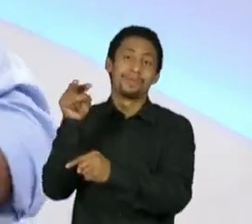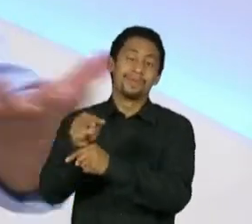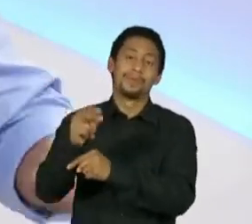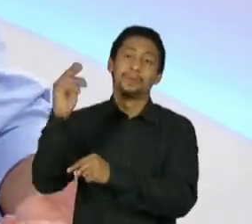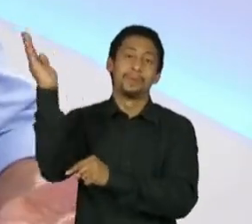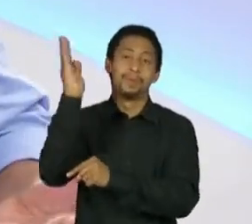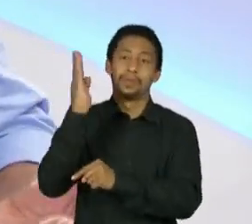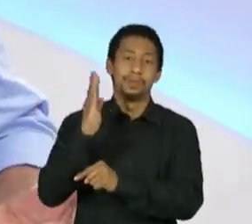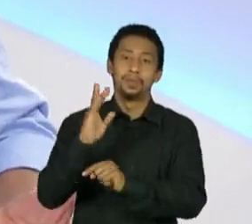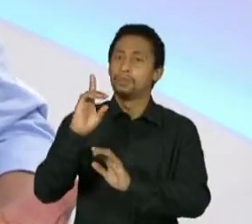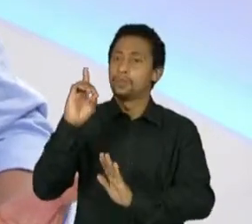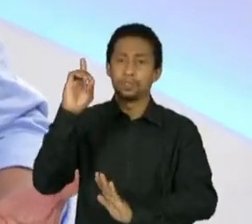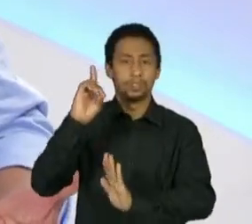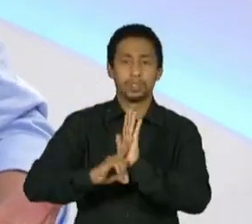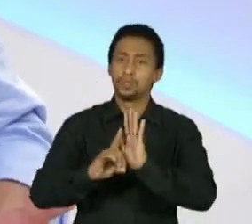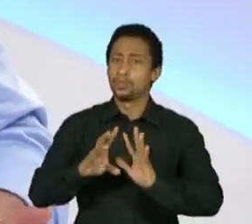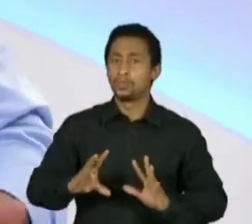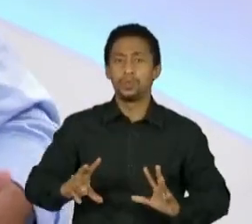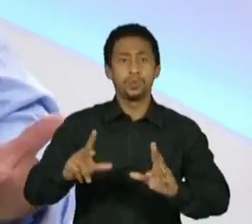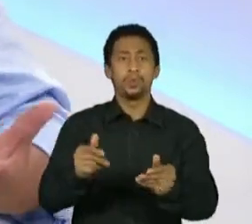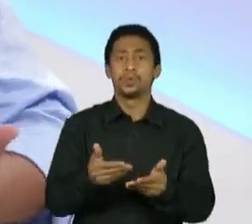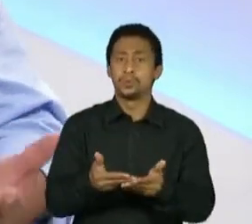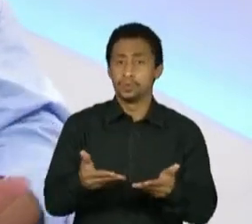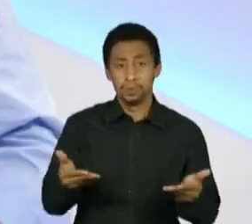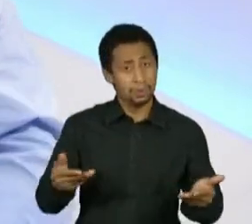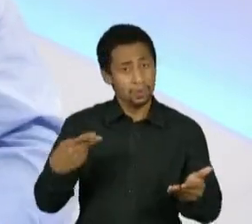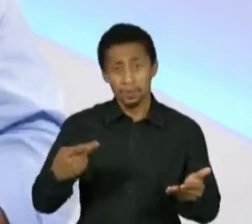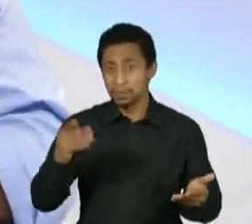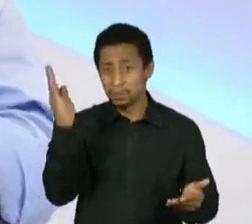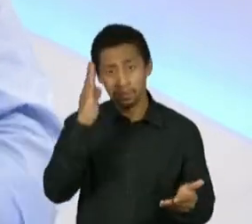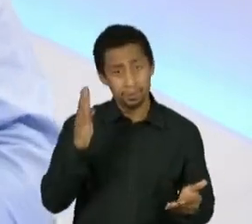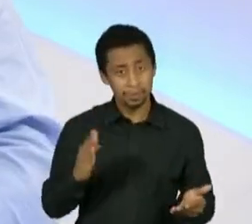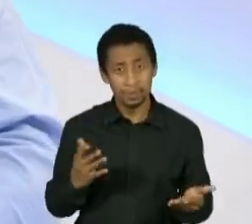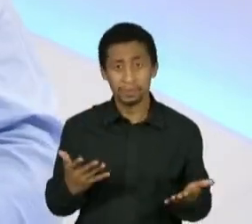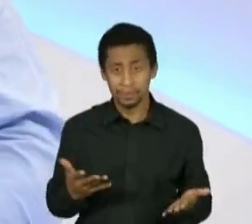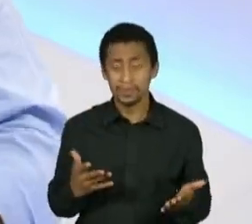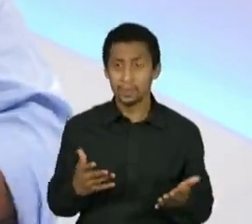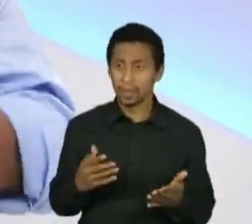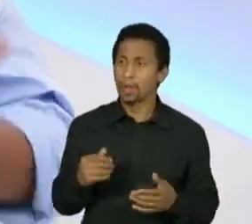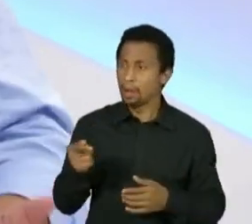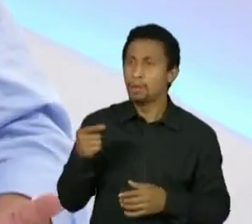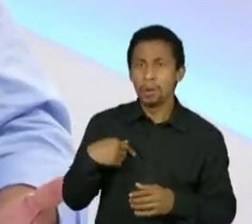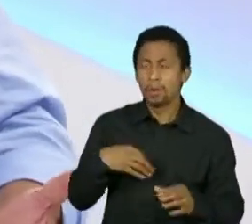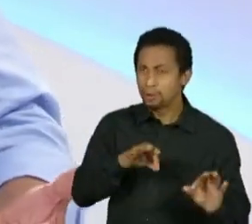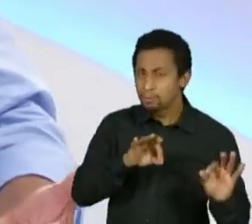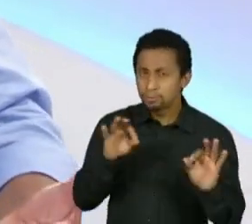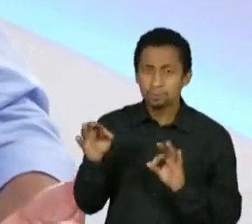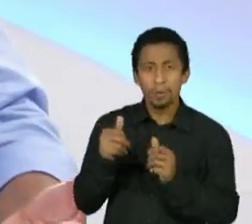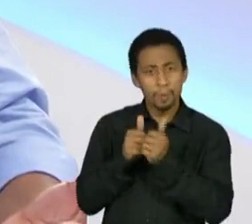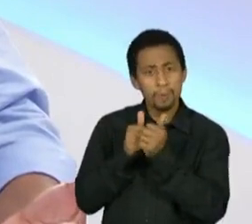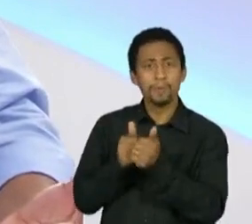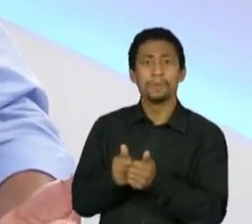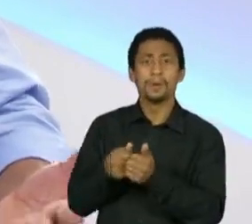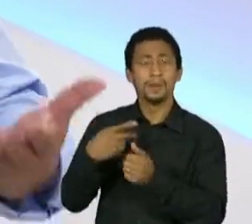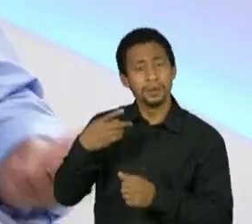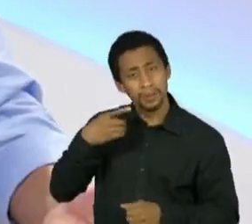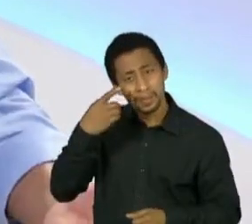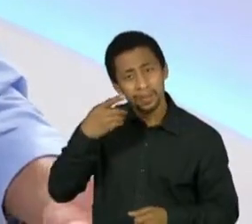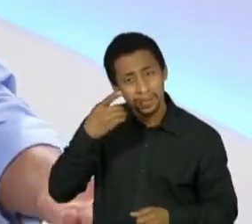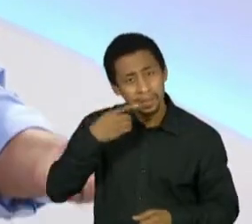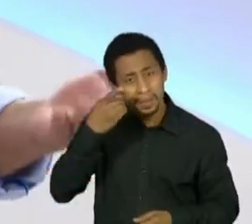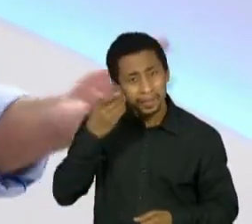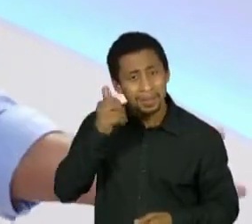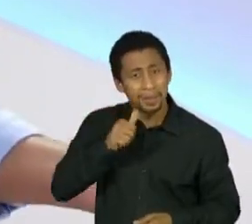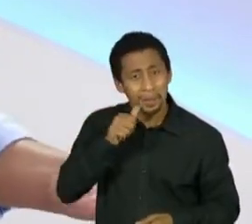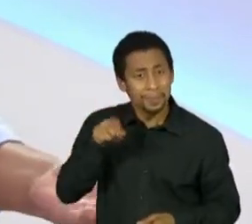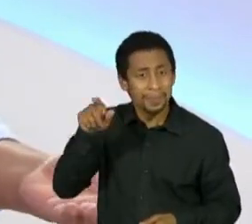não apenas o povo indígena. Então, eu tenho visto o que ela faz, isso que é fazer a política, isso